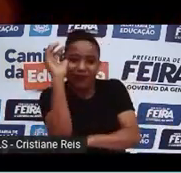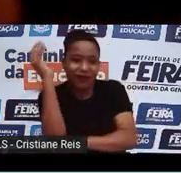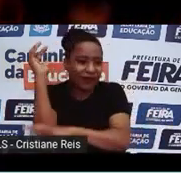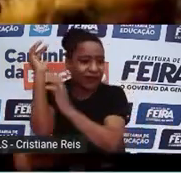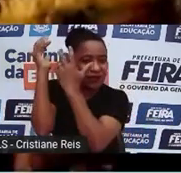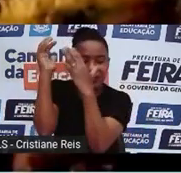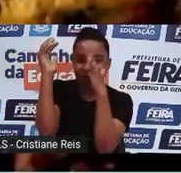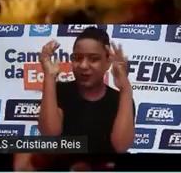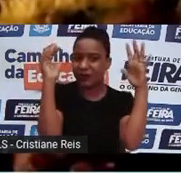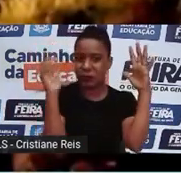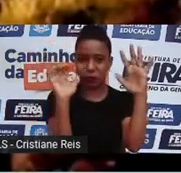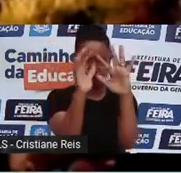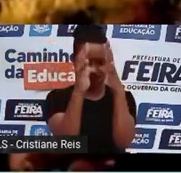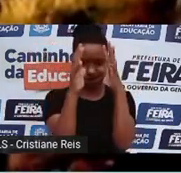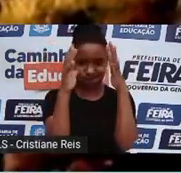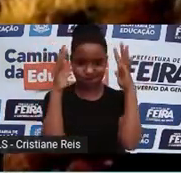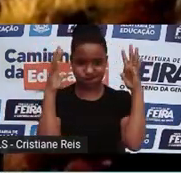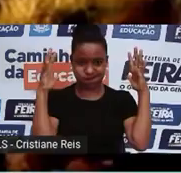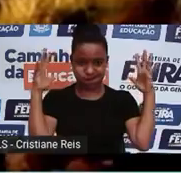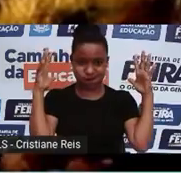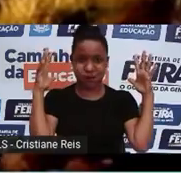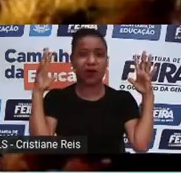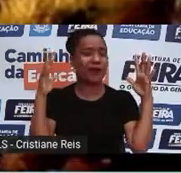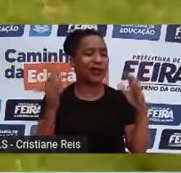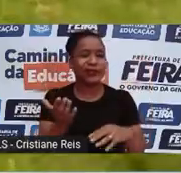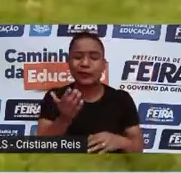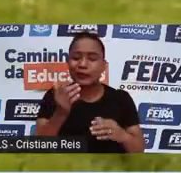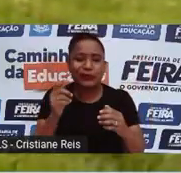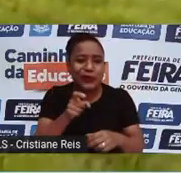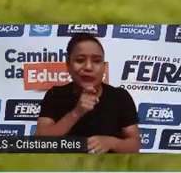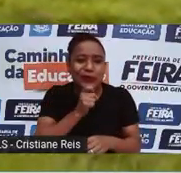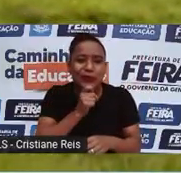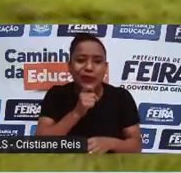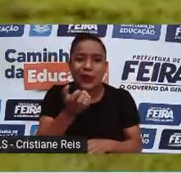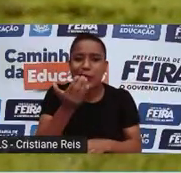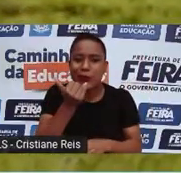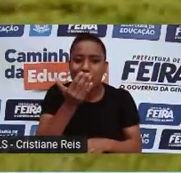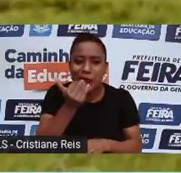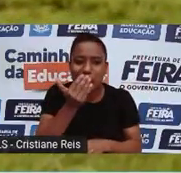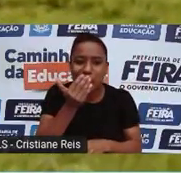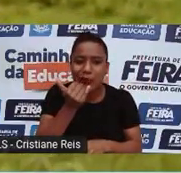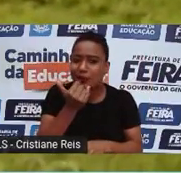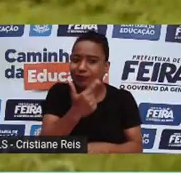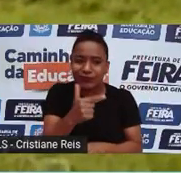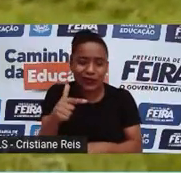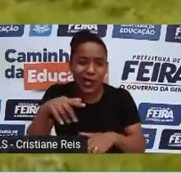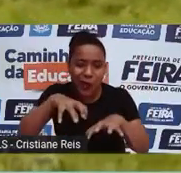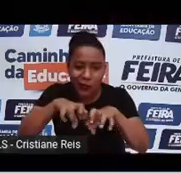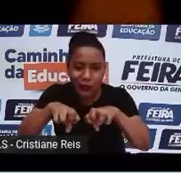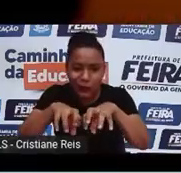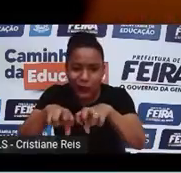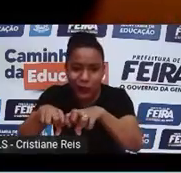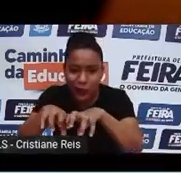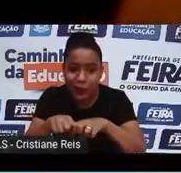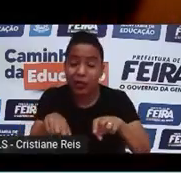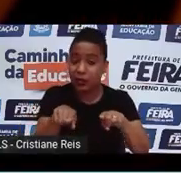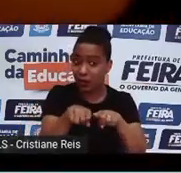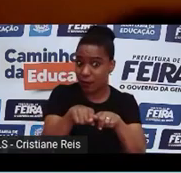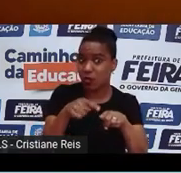a população de mamutes foi encolhendo. E no final, a caça pode ter acelerado a extinção.